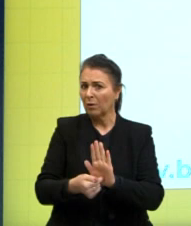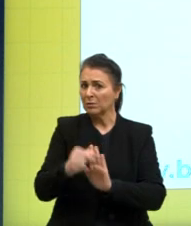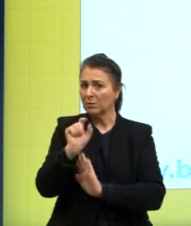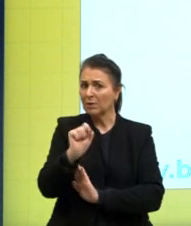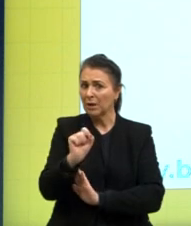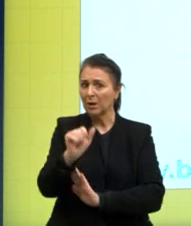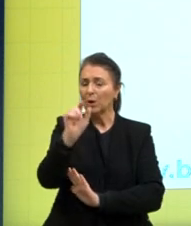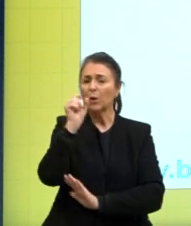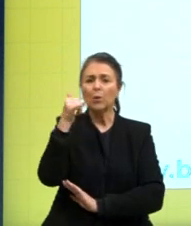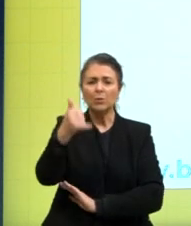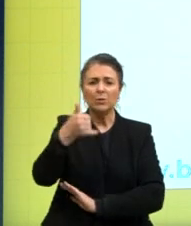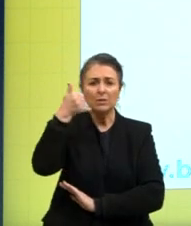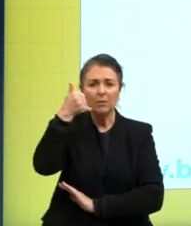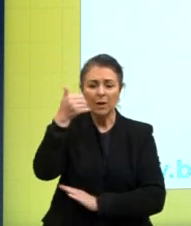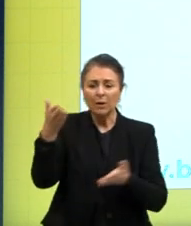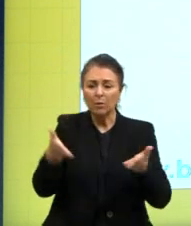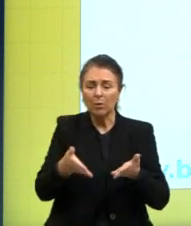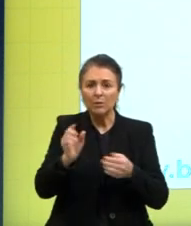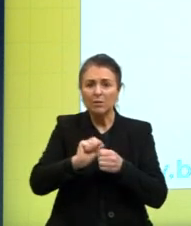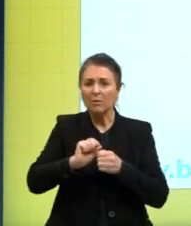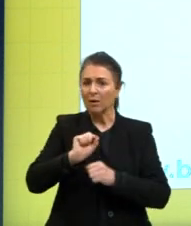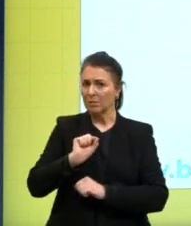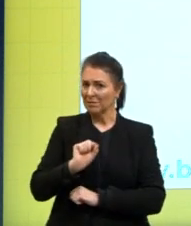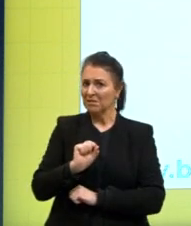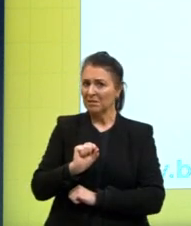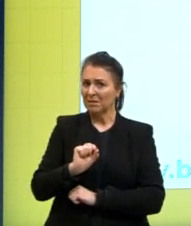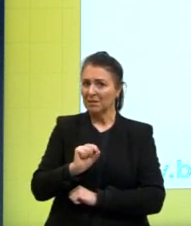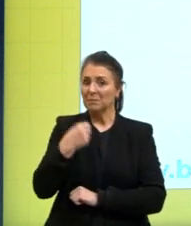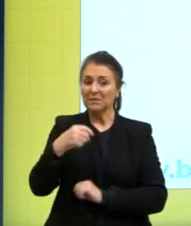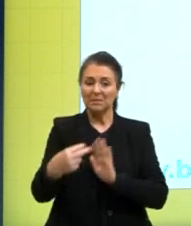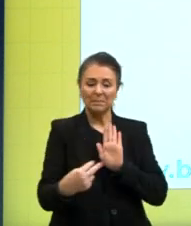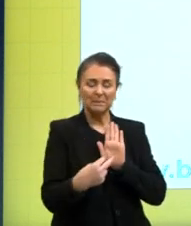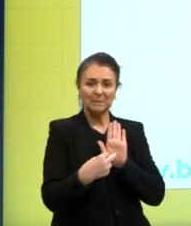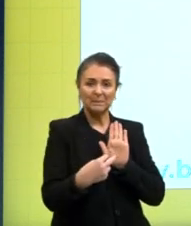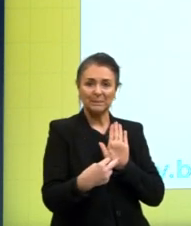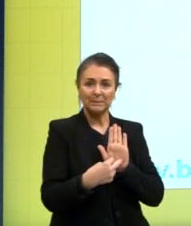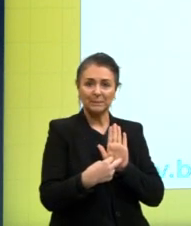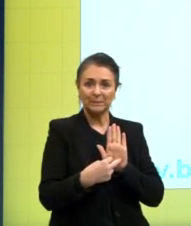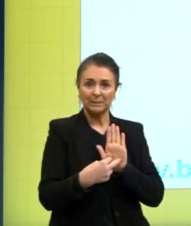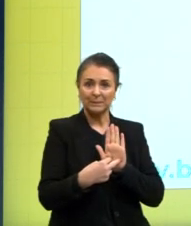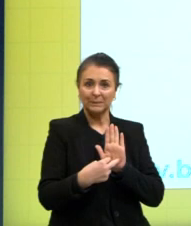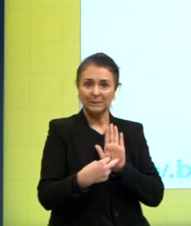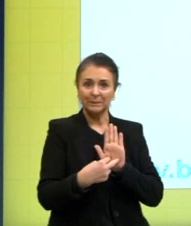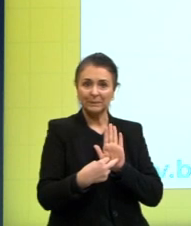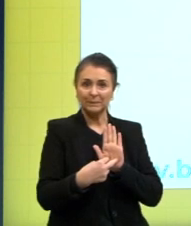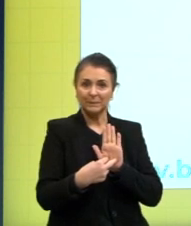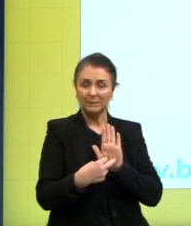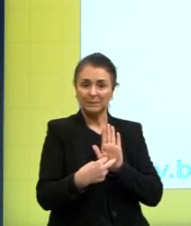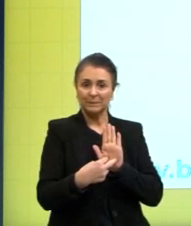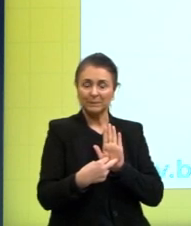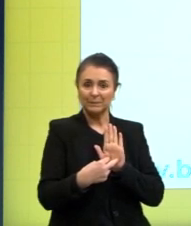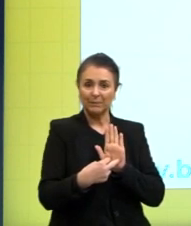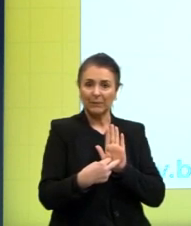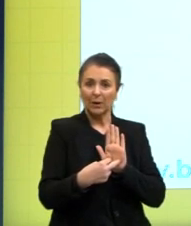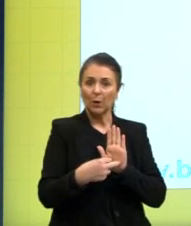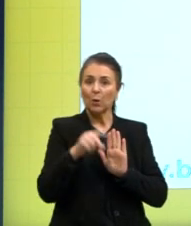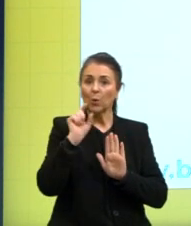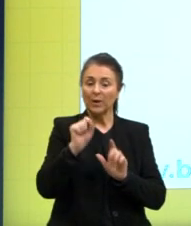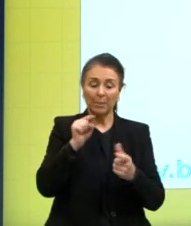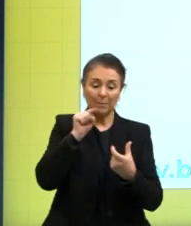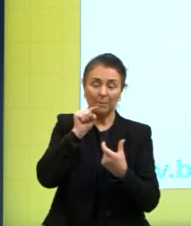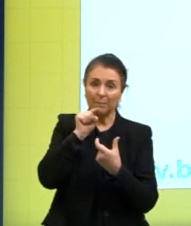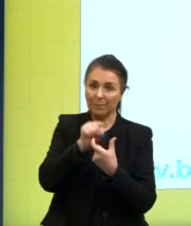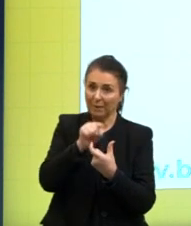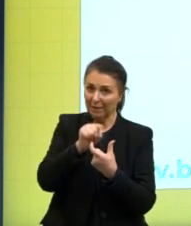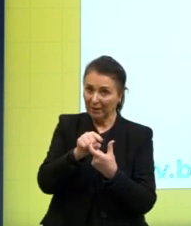duas coisas que nós precisamos prestar atenção aqui pede o que a expressão la